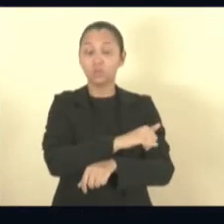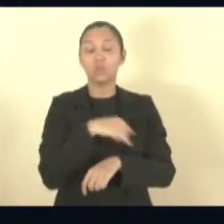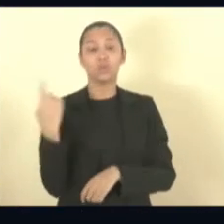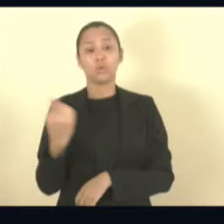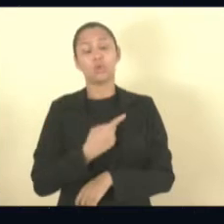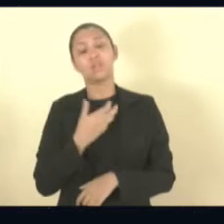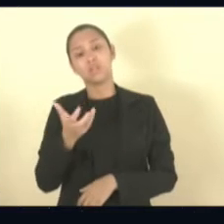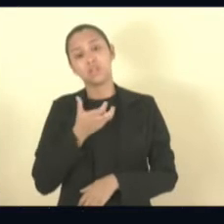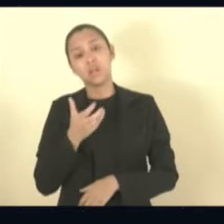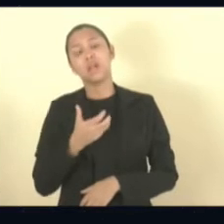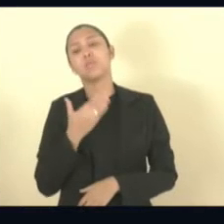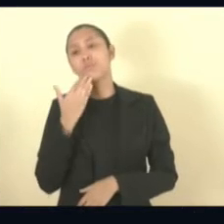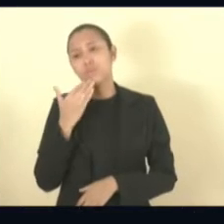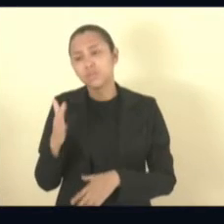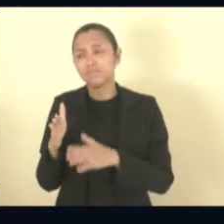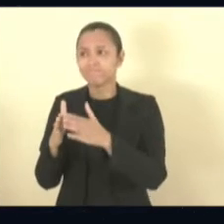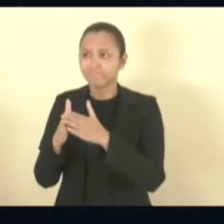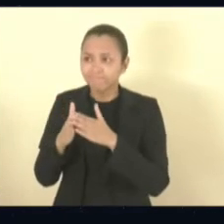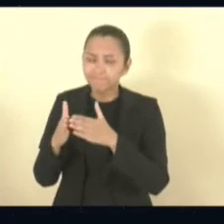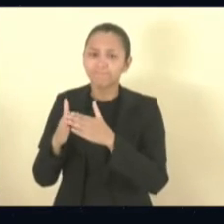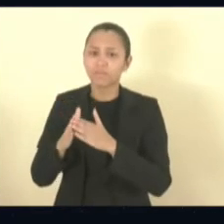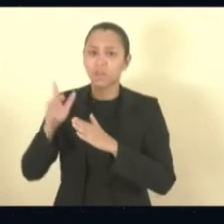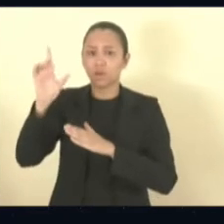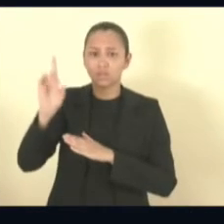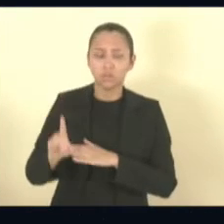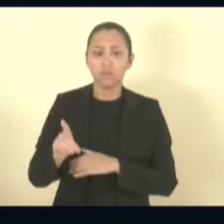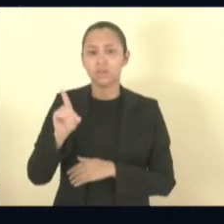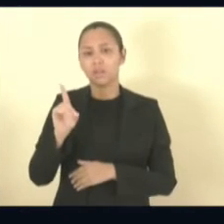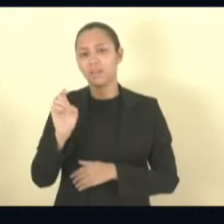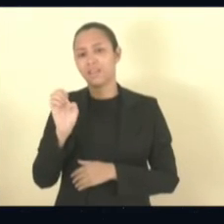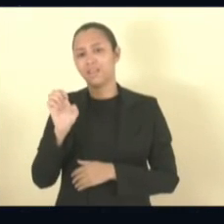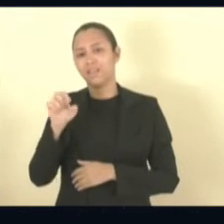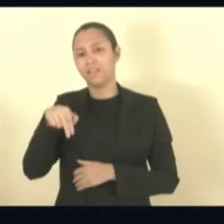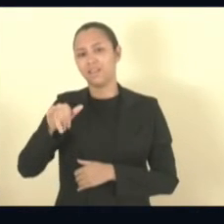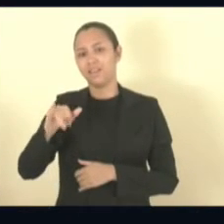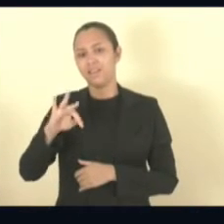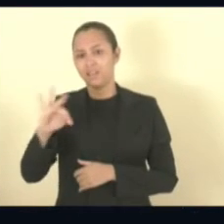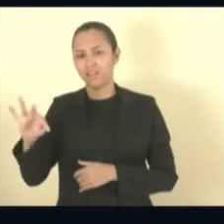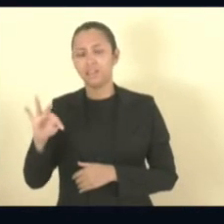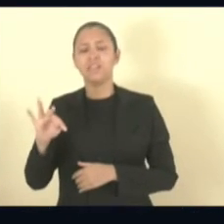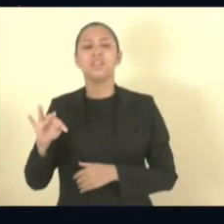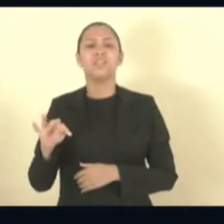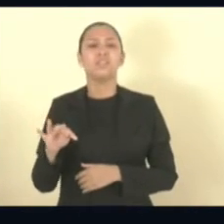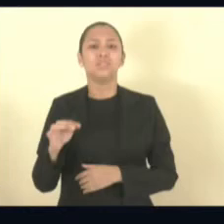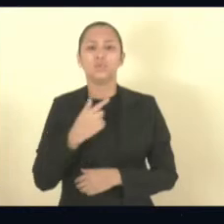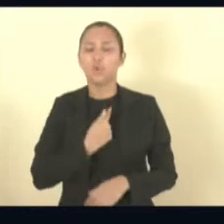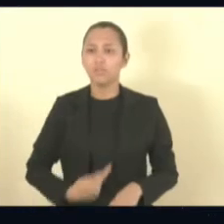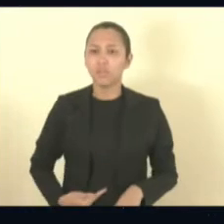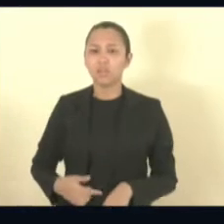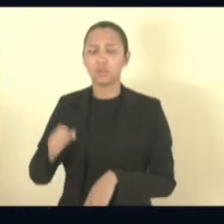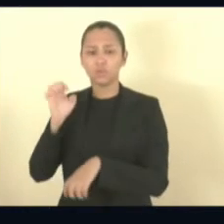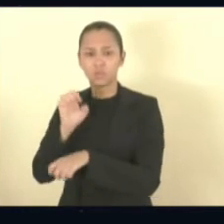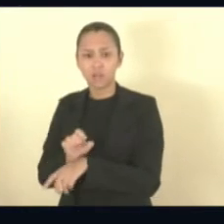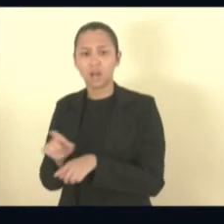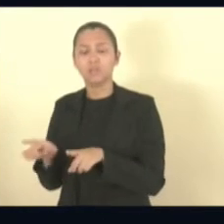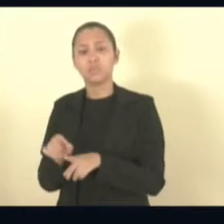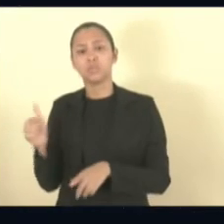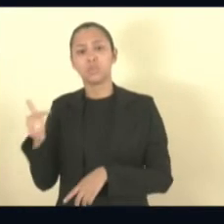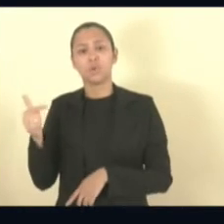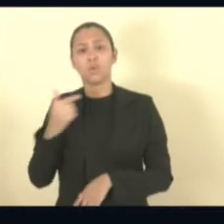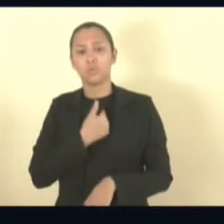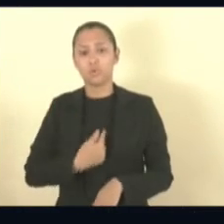queremos aqui fazer um apelo ao diretor do Enite, eu sou o governador do Estado, o vice-governador, enfim,